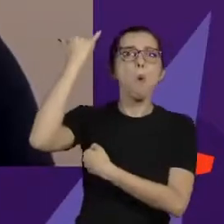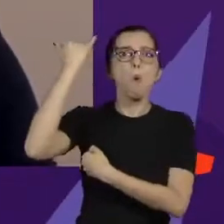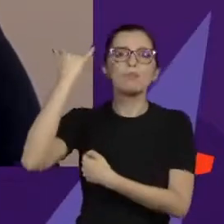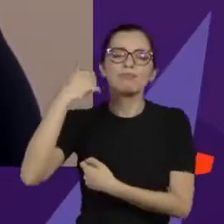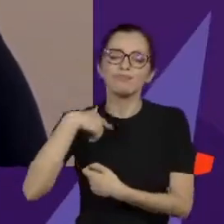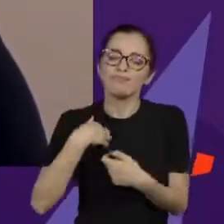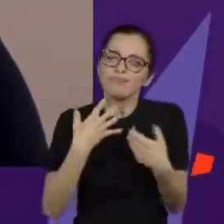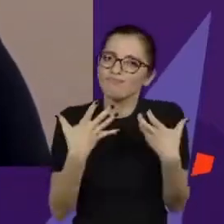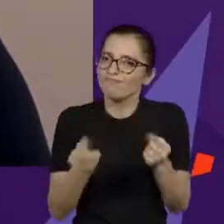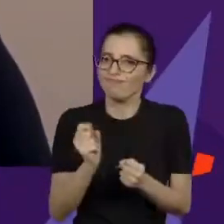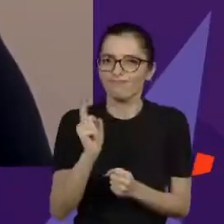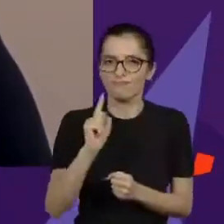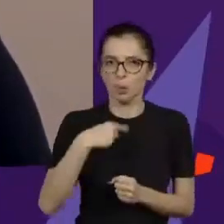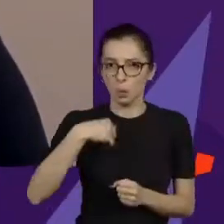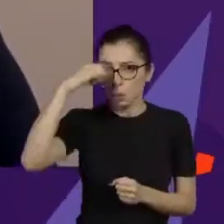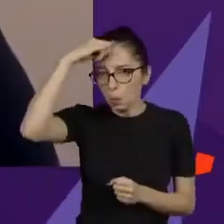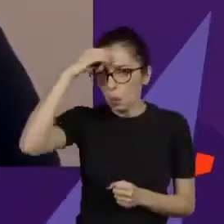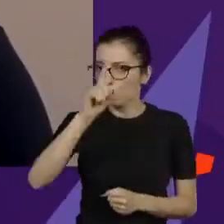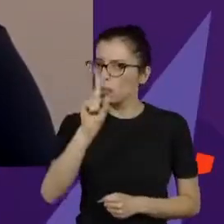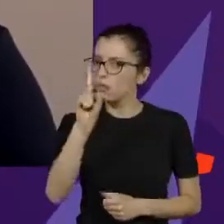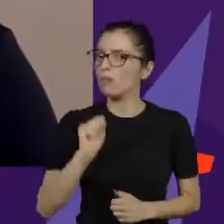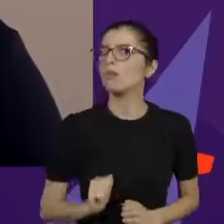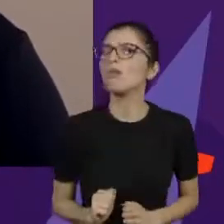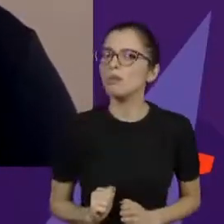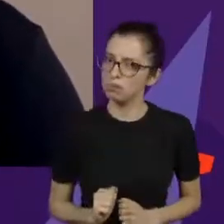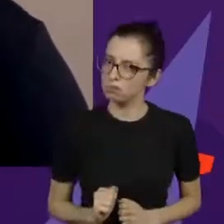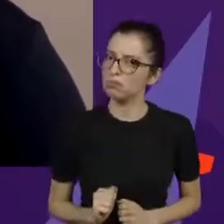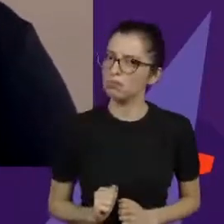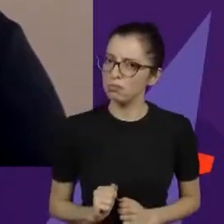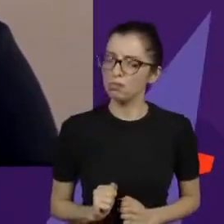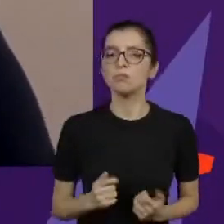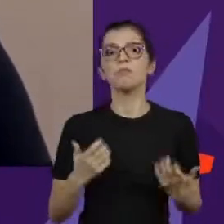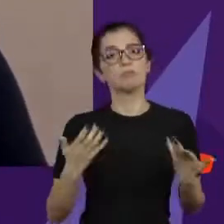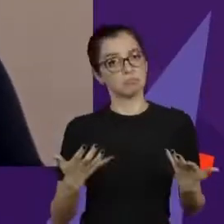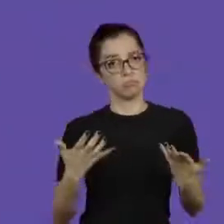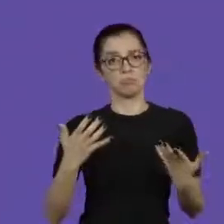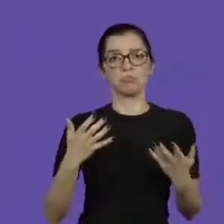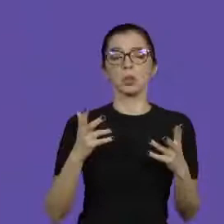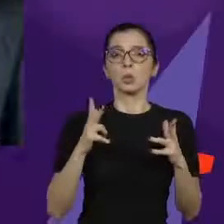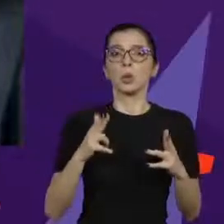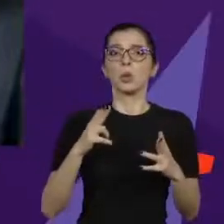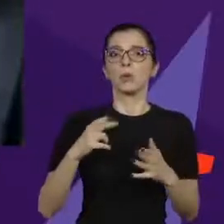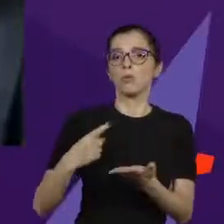ponivente com o jogo sujo que foi feito pelo presidente do meu partido.